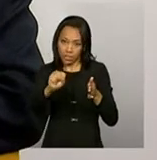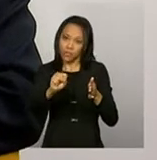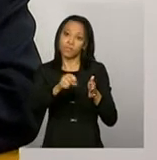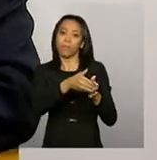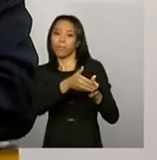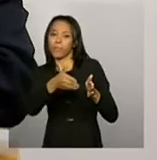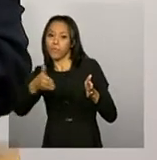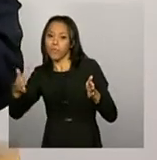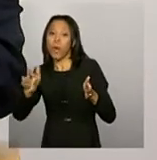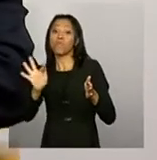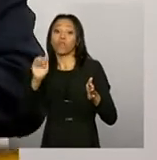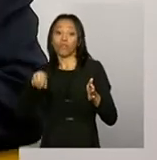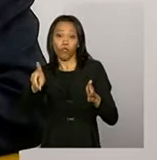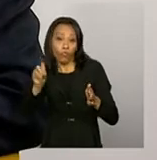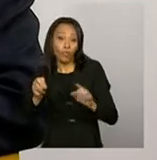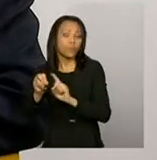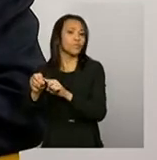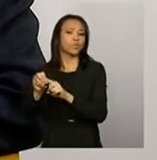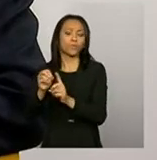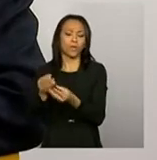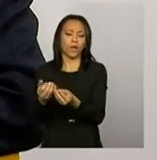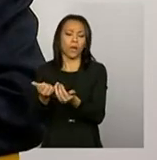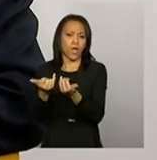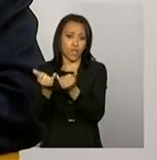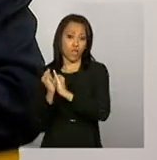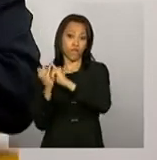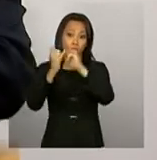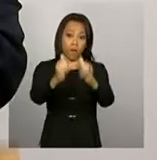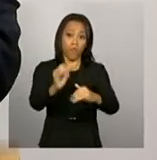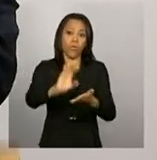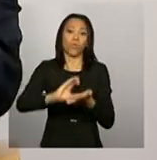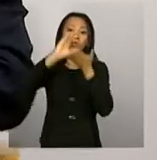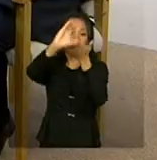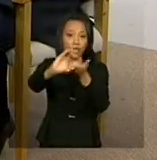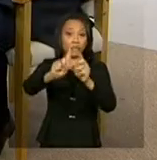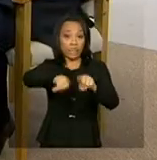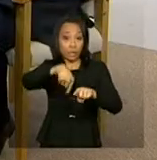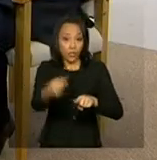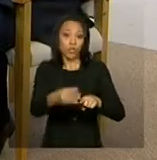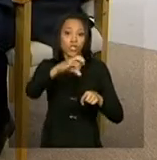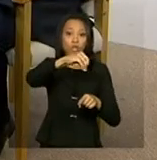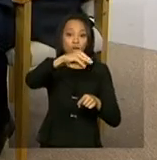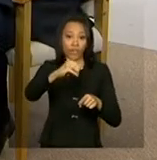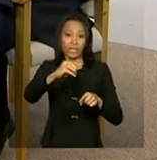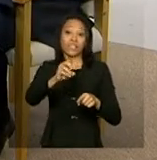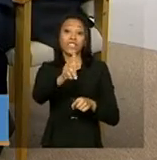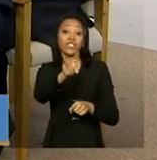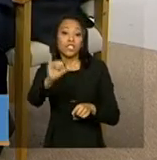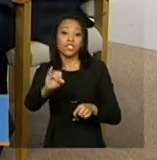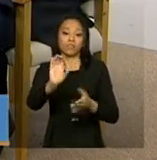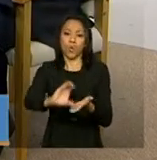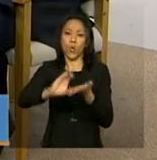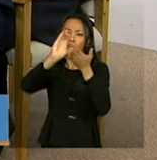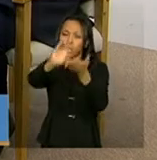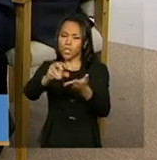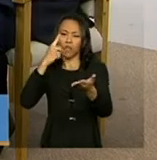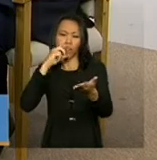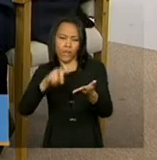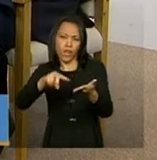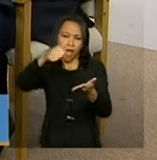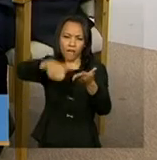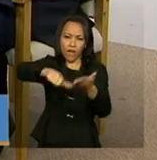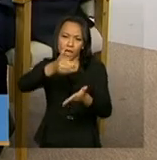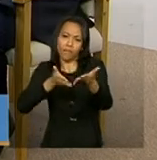o fundo prestar a conta para o Conselho e 90 dias para o Conselho deliberar a respeito dessas contas,